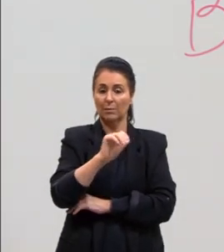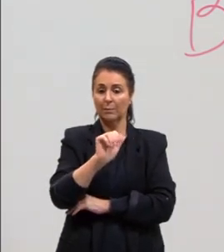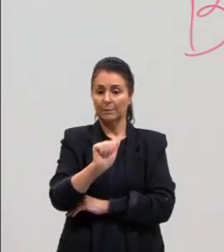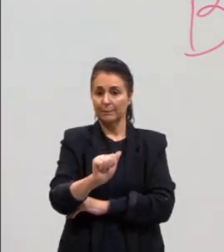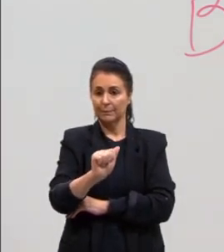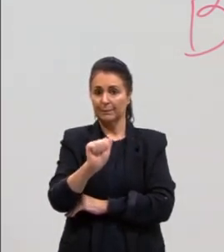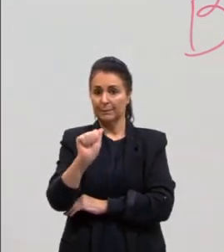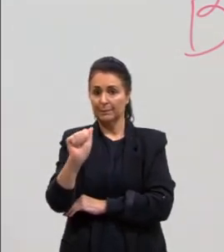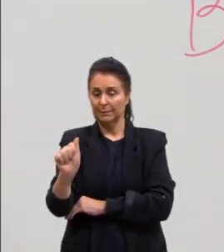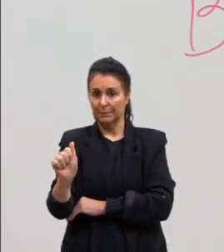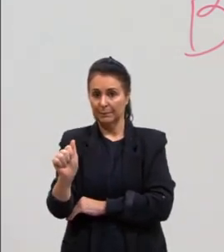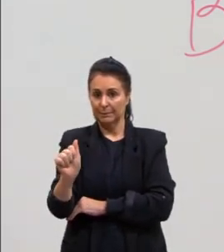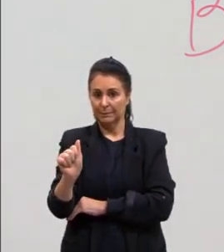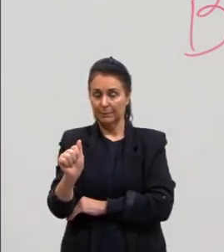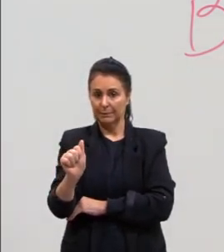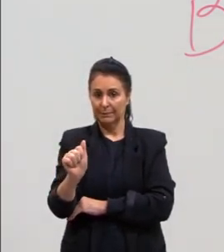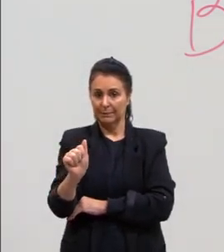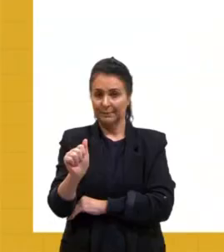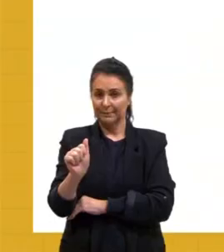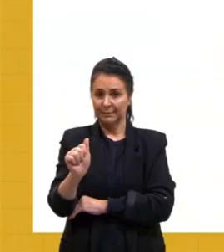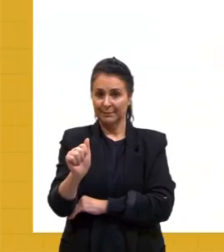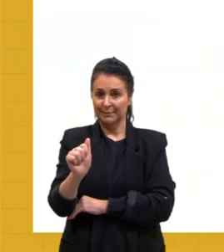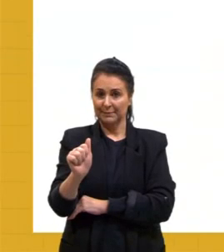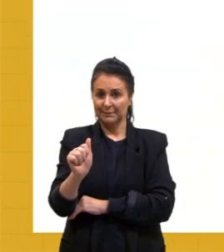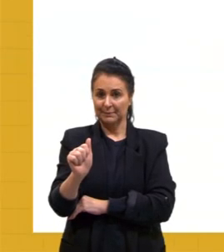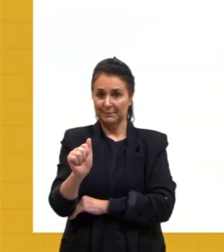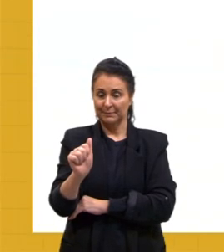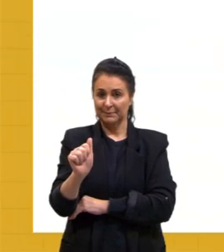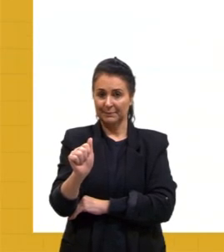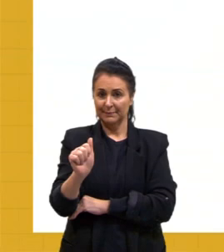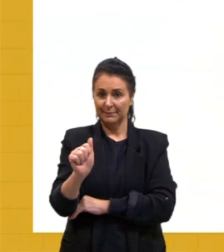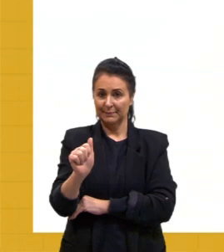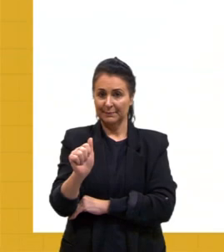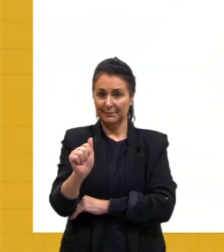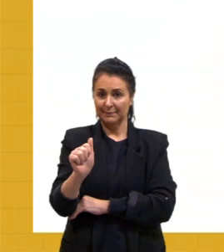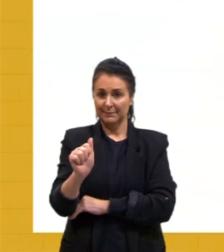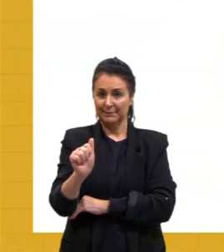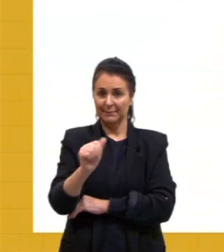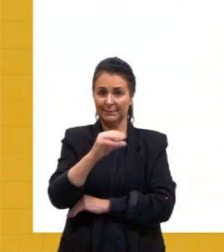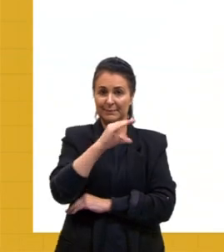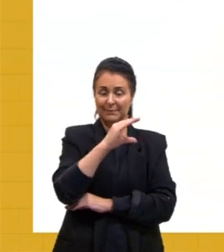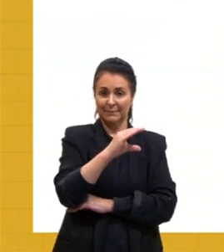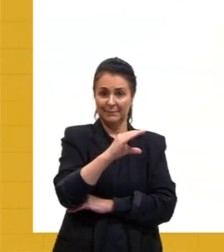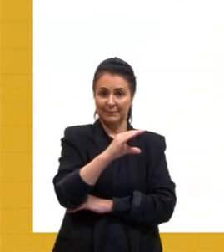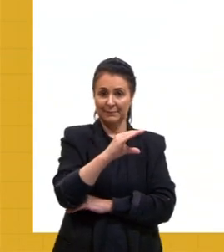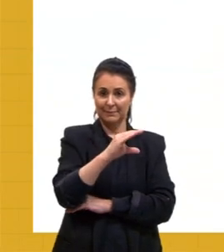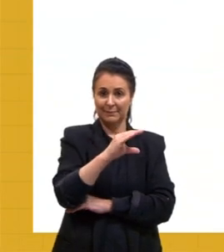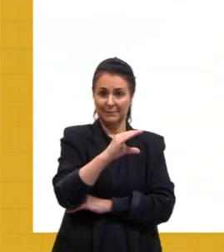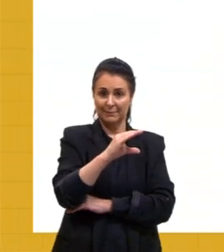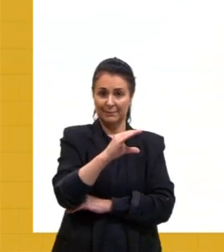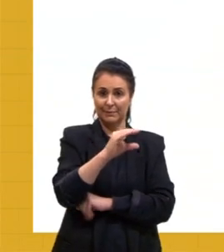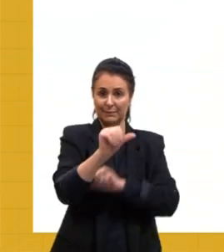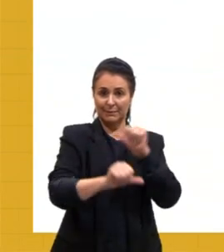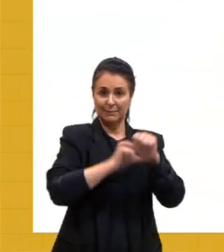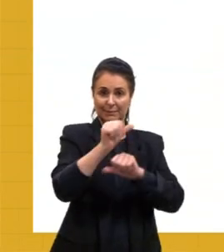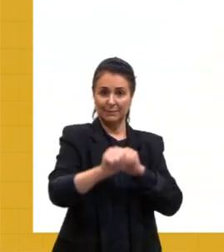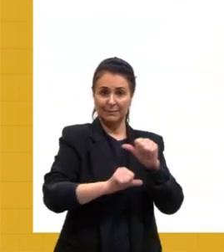A. É isso, não é, gente? C por U. Então,